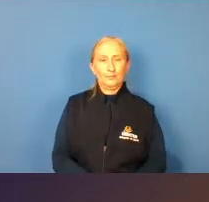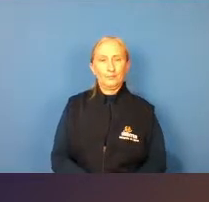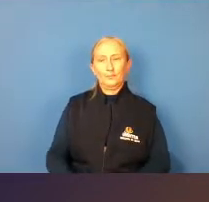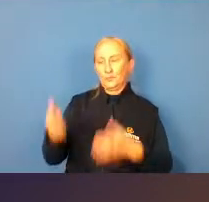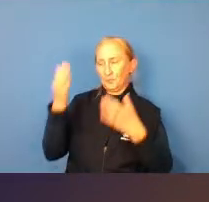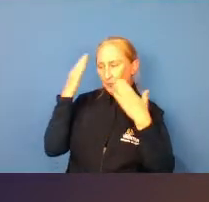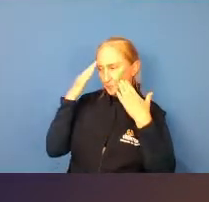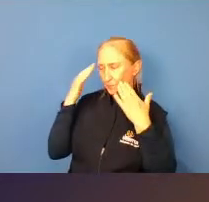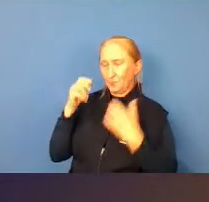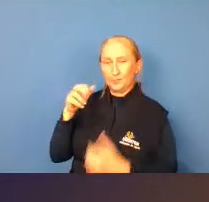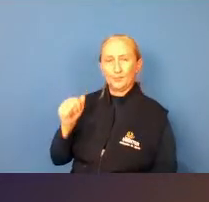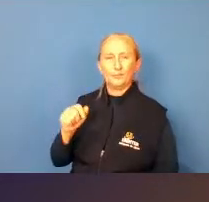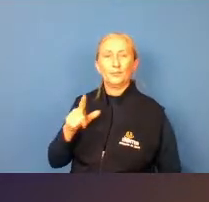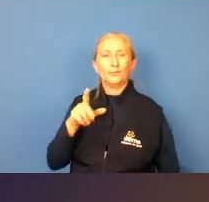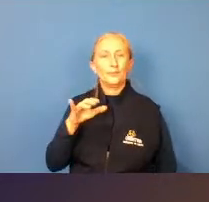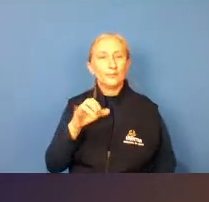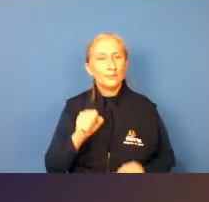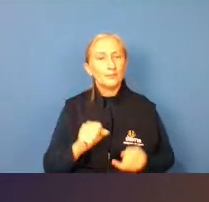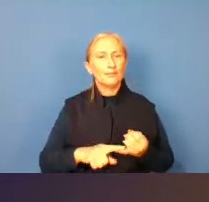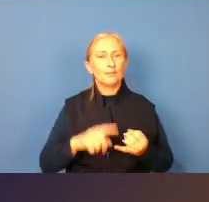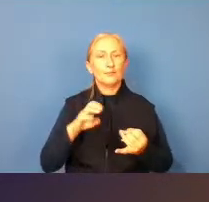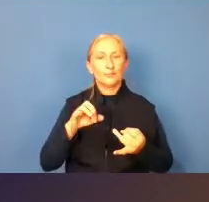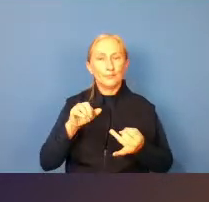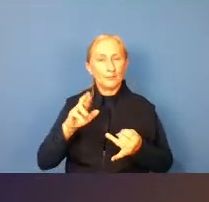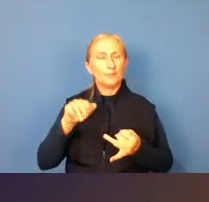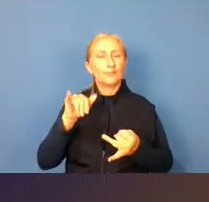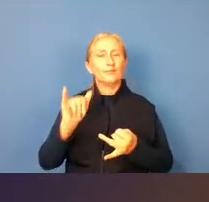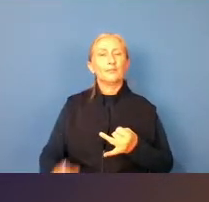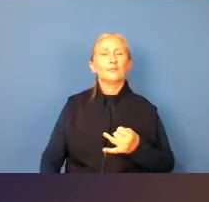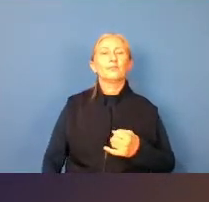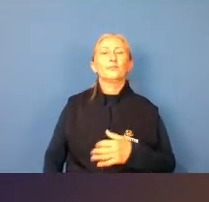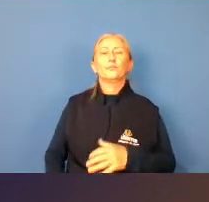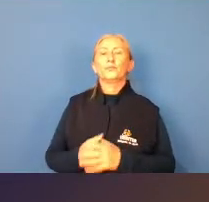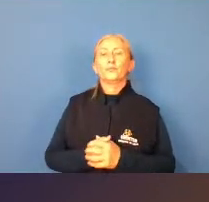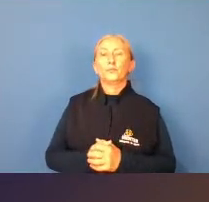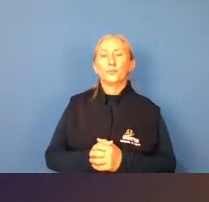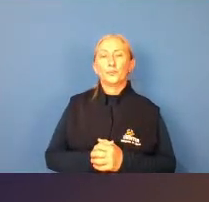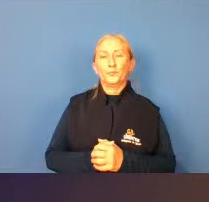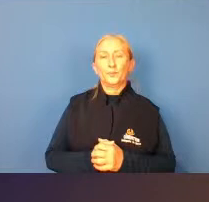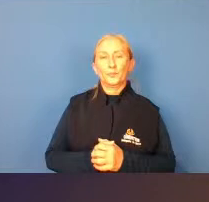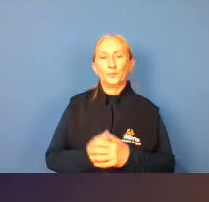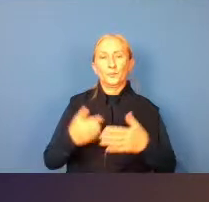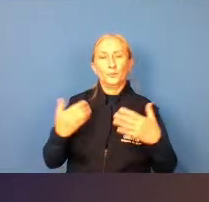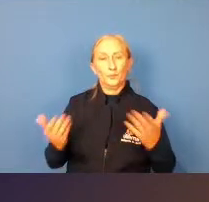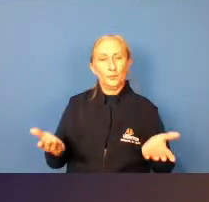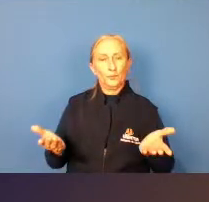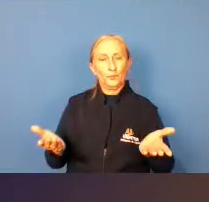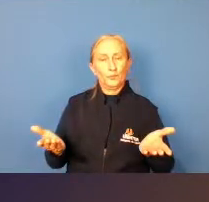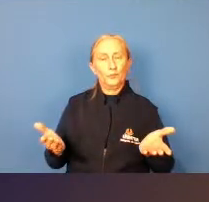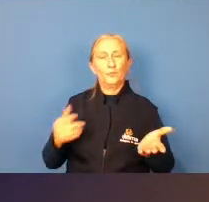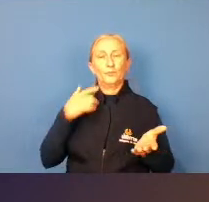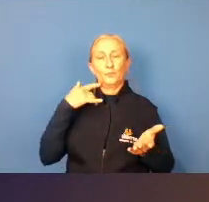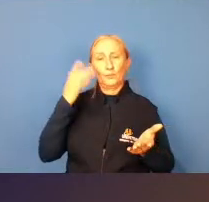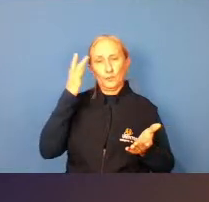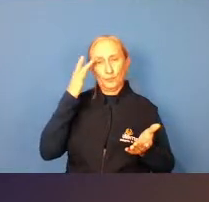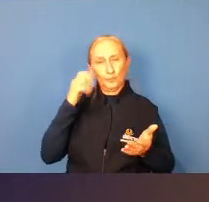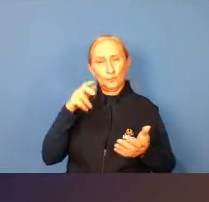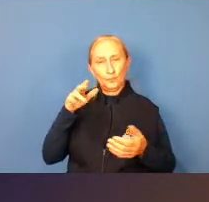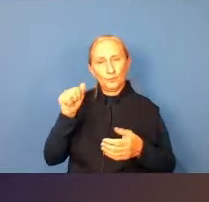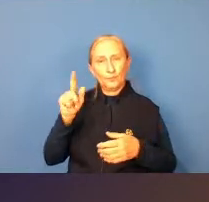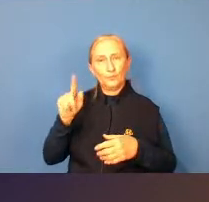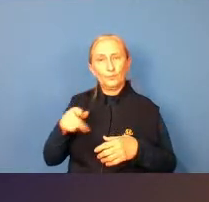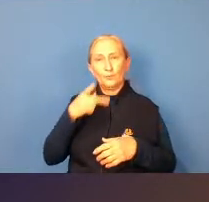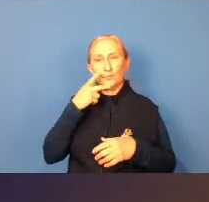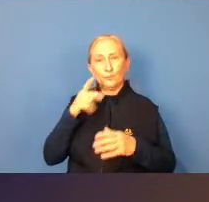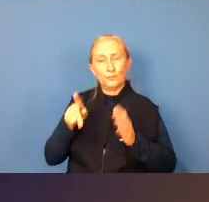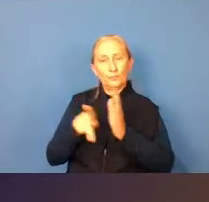Obrigada Ana Lucas Wesley gostariam de colocar então não sei se a Ana pode falar com